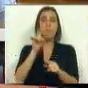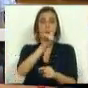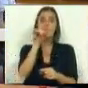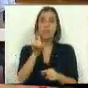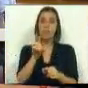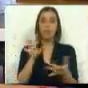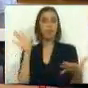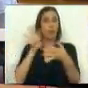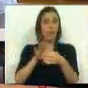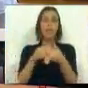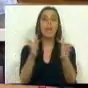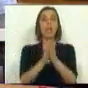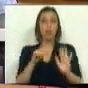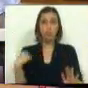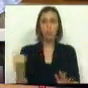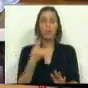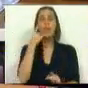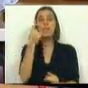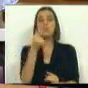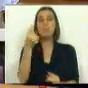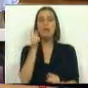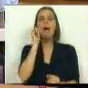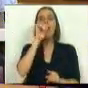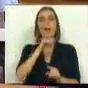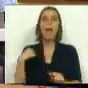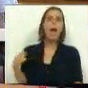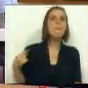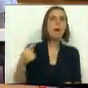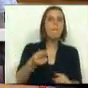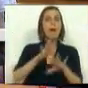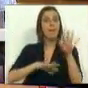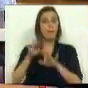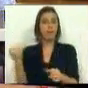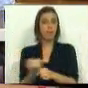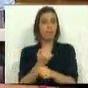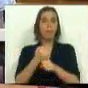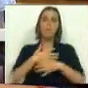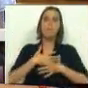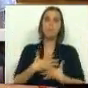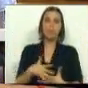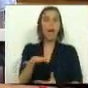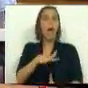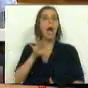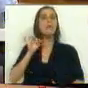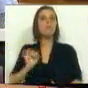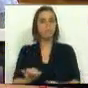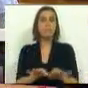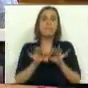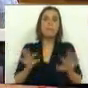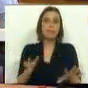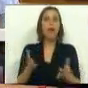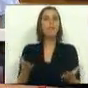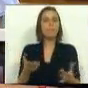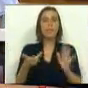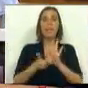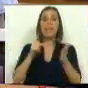questão que diz respeito a todos e muito em particular àqueles que no seu dia a dia desenvolvem atividades profissionais neste domínio, como é o caso